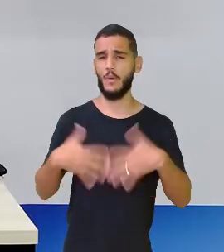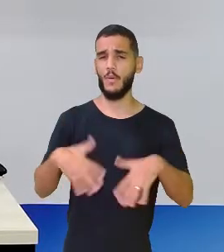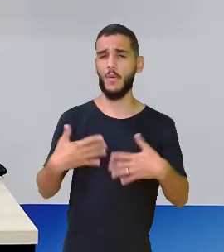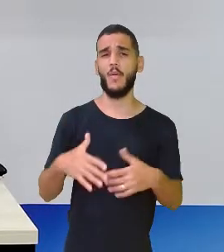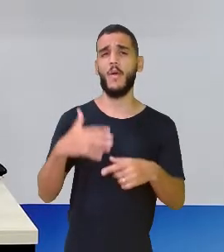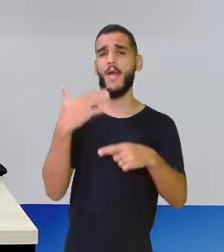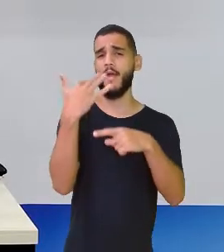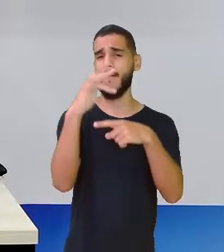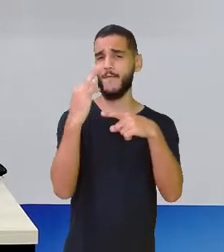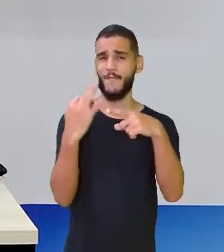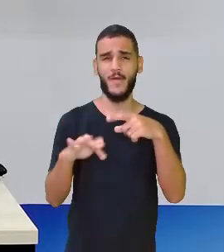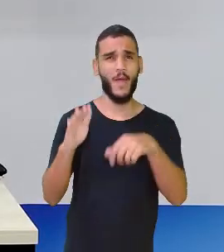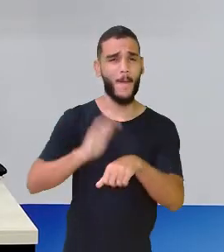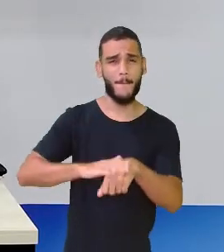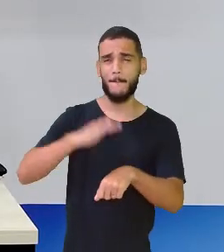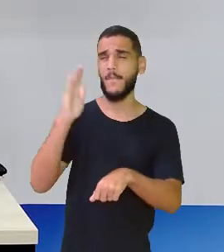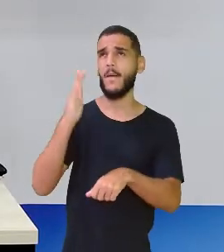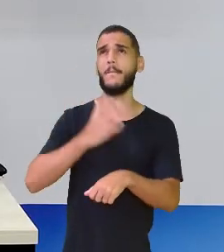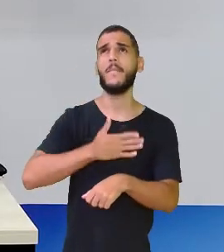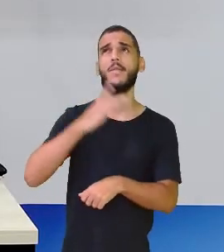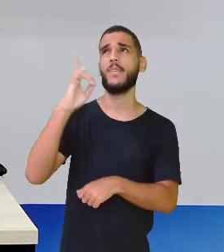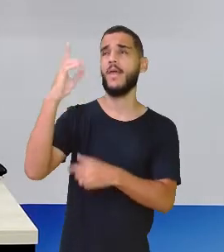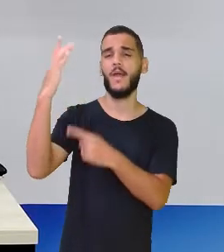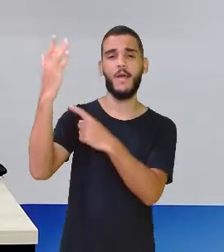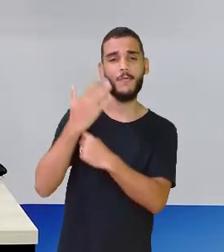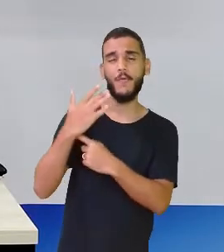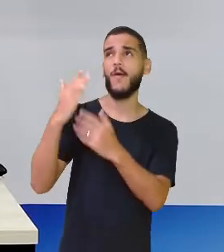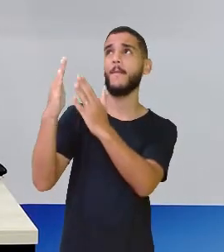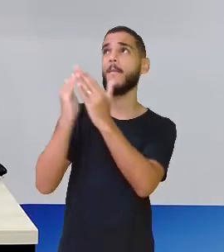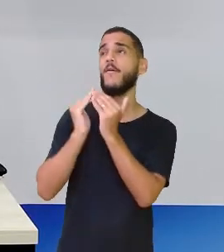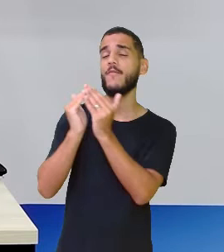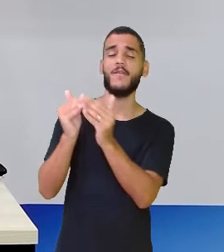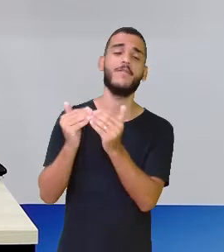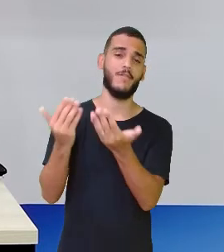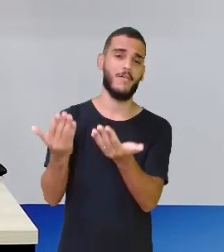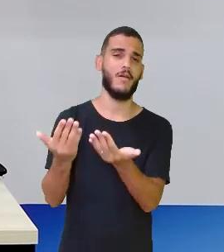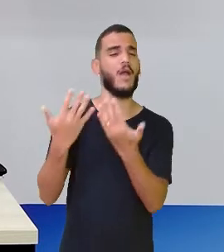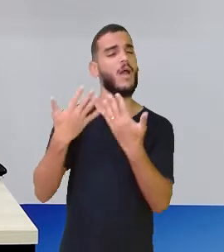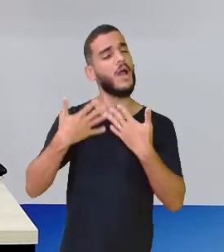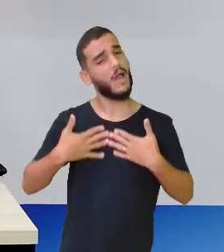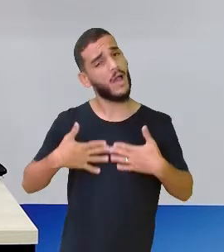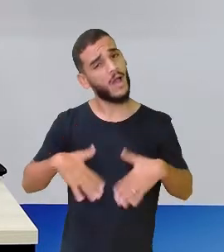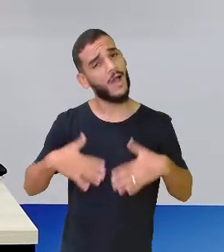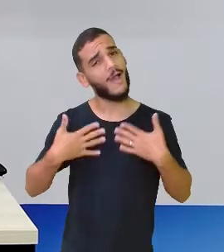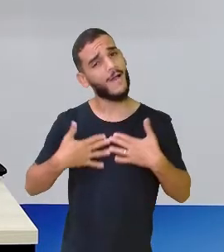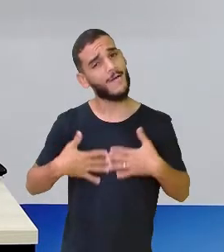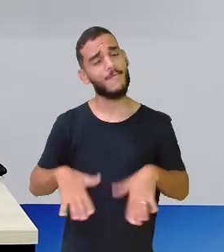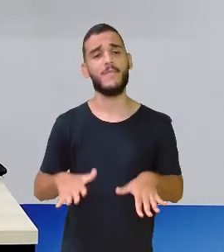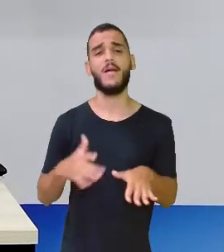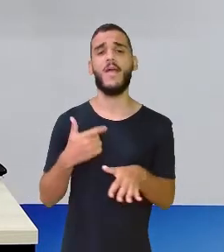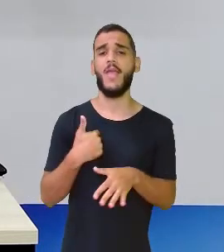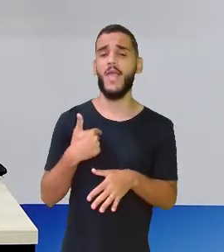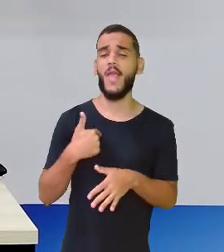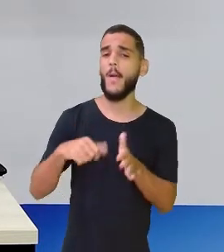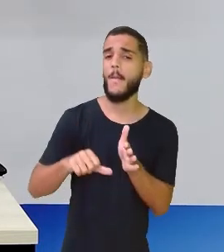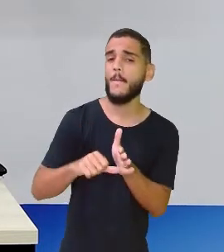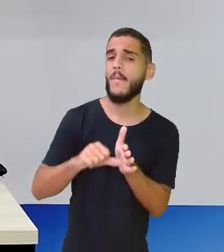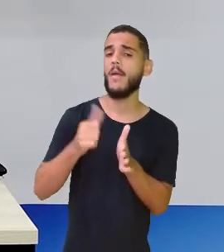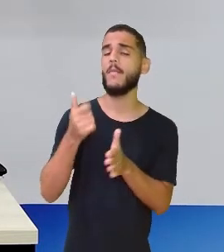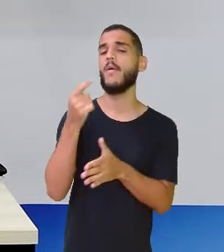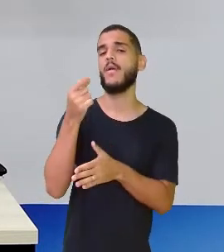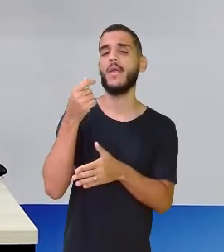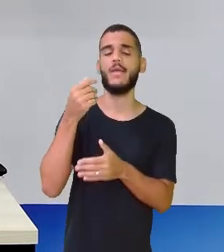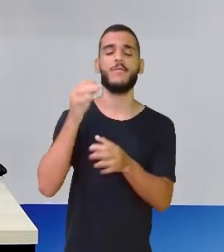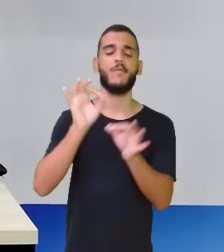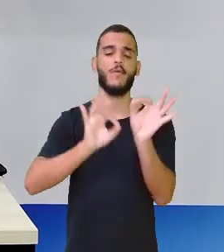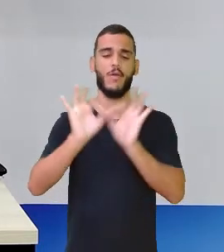a fração. Meu Deus do céu, me ajuda, por favor. Claro que eu ajudo. Tenha calma. A gente vai fazer primeiro o processo